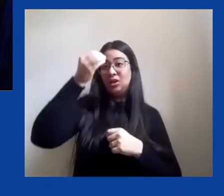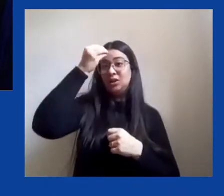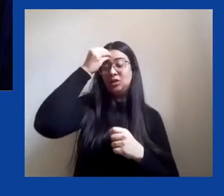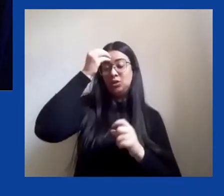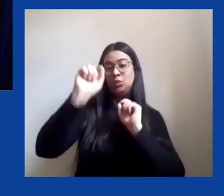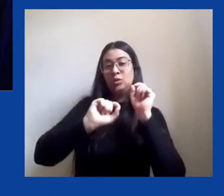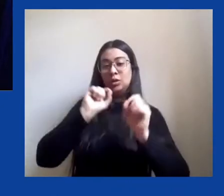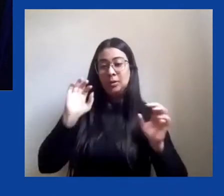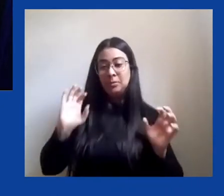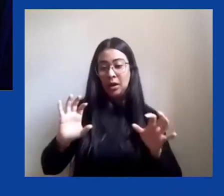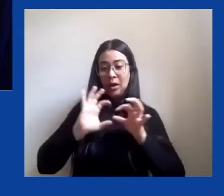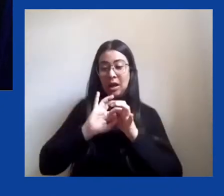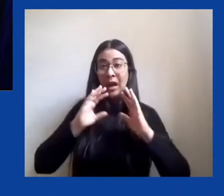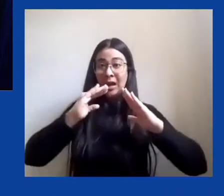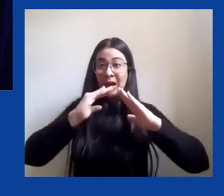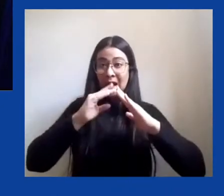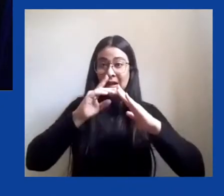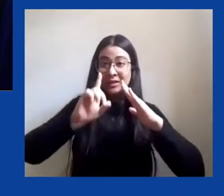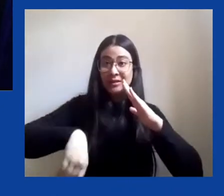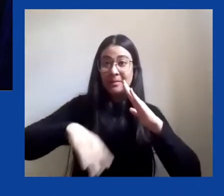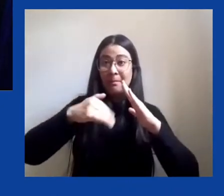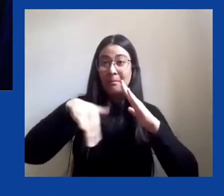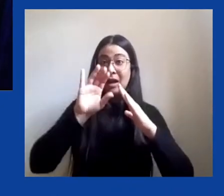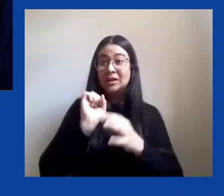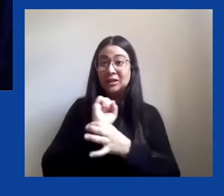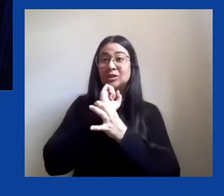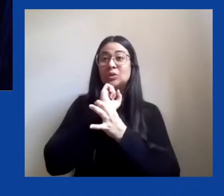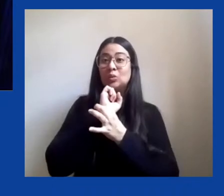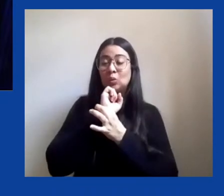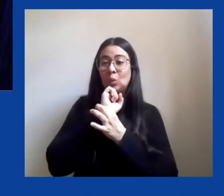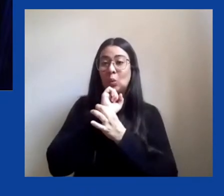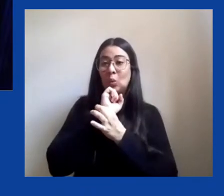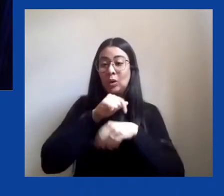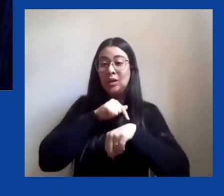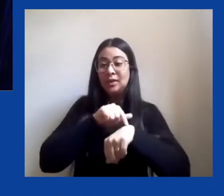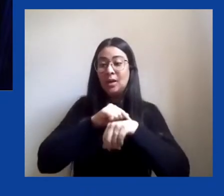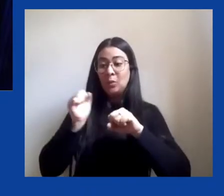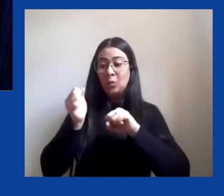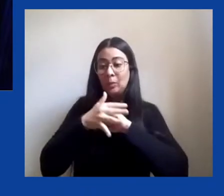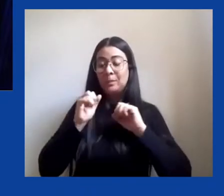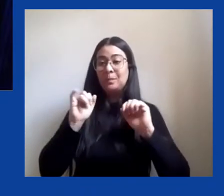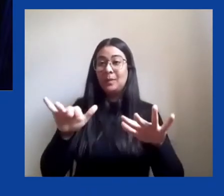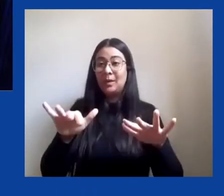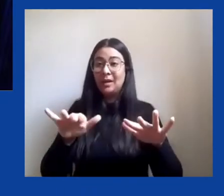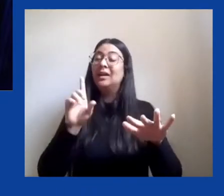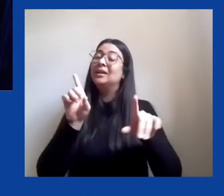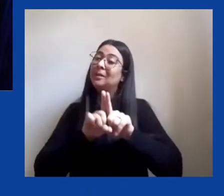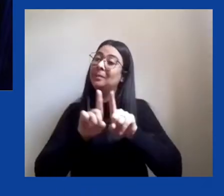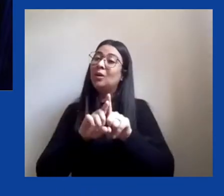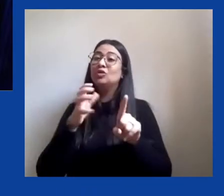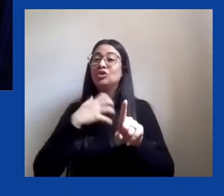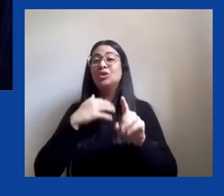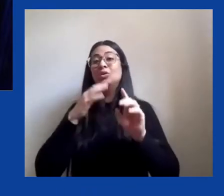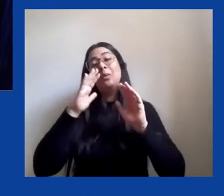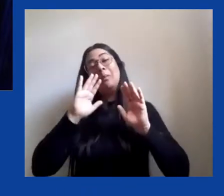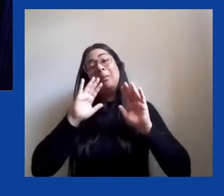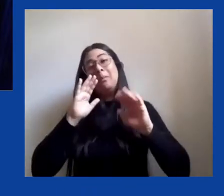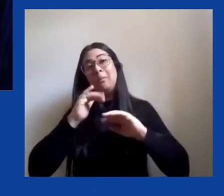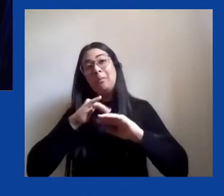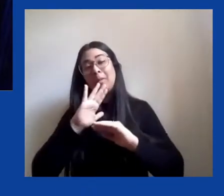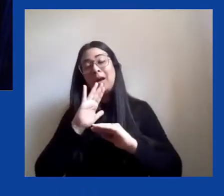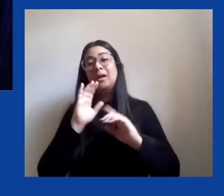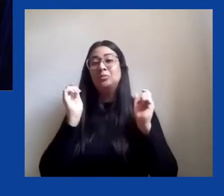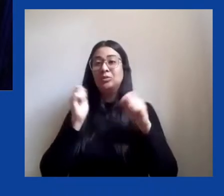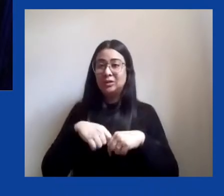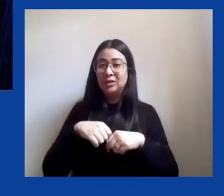dos ambientes mais seguros em tempos de pandemia do COVID-19, e é também a forma mais eficaz de conter